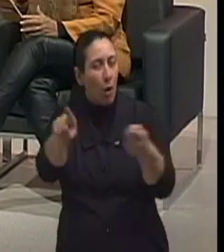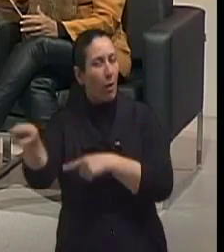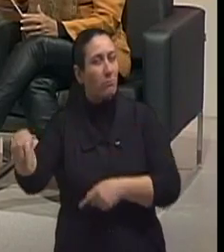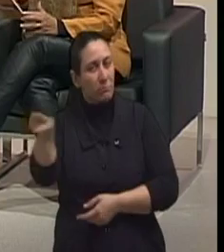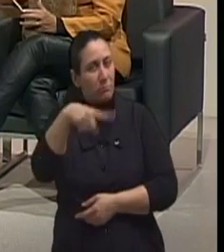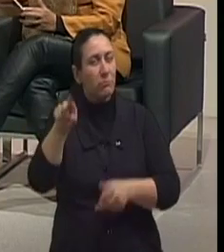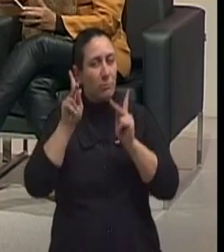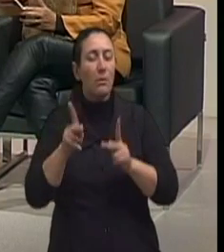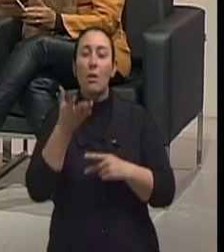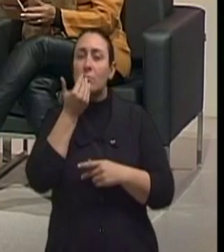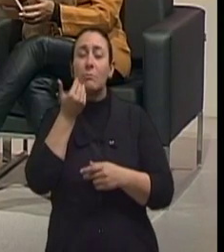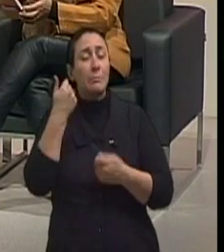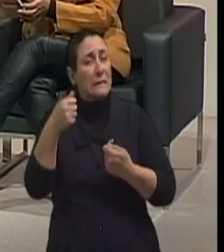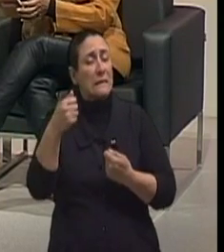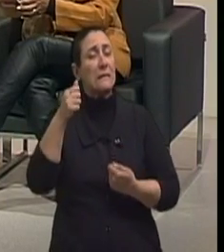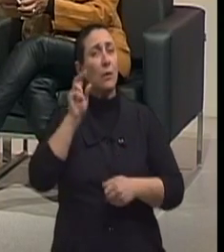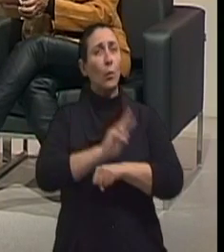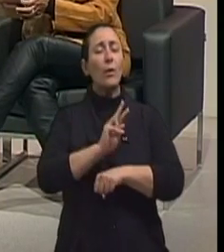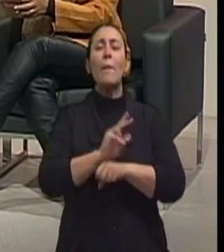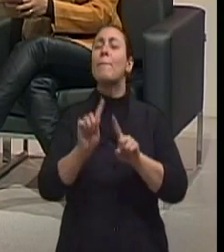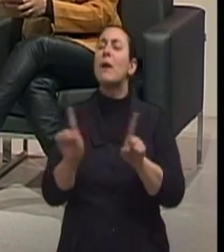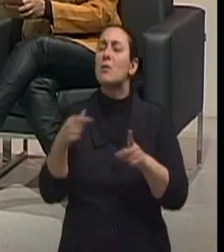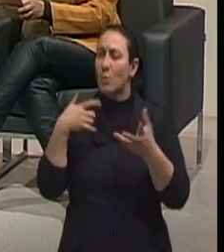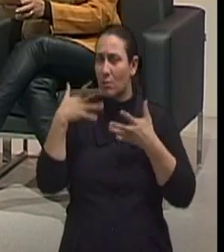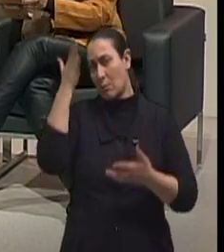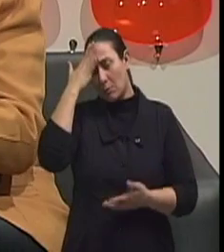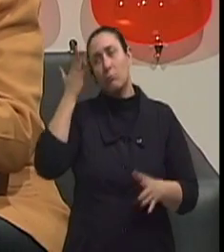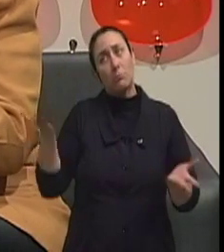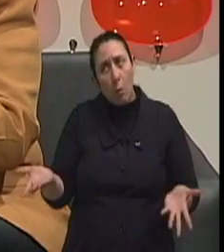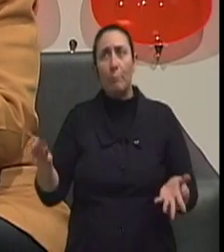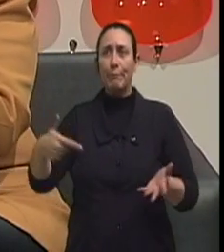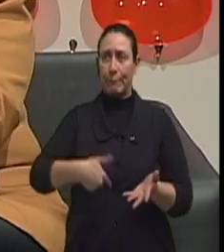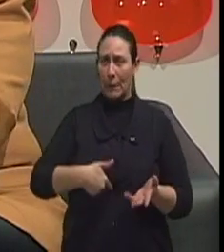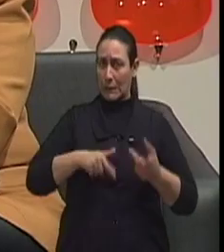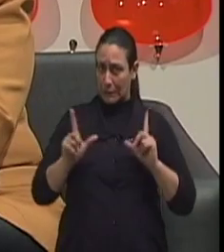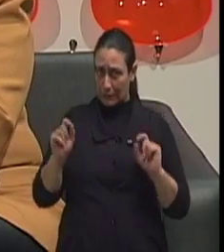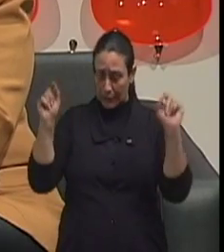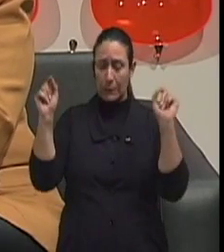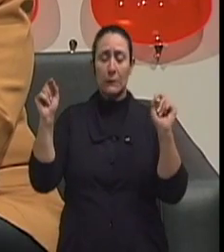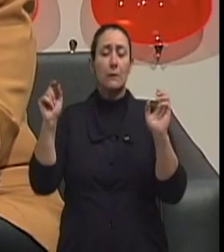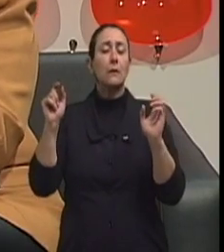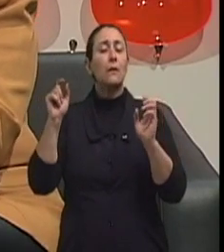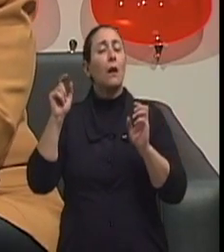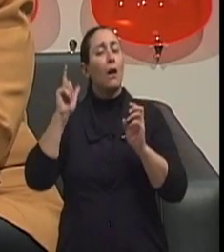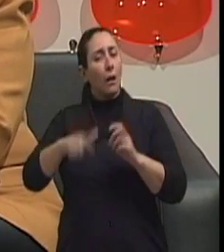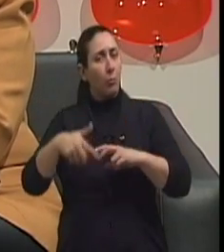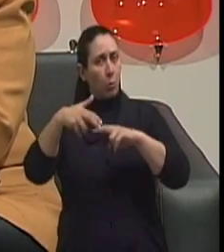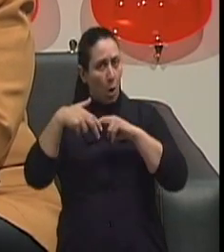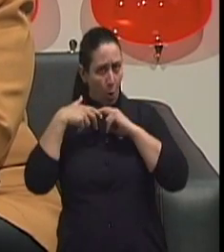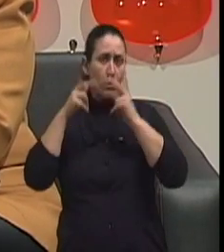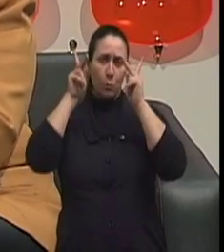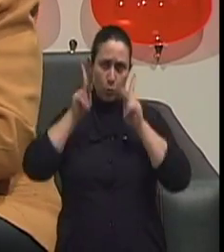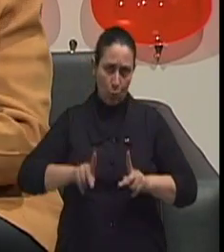dos alimentos na geladeira, mas eu queria saber assim, já sabemos então que é, a maior incidência são em